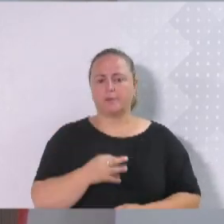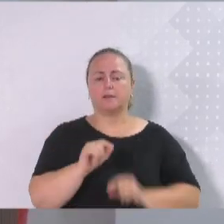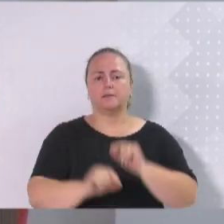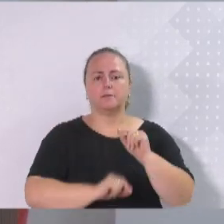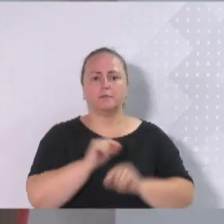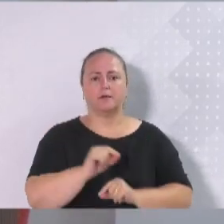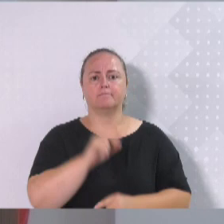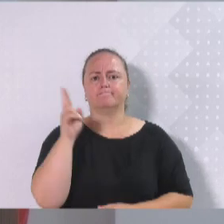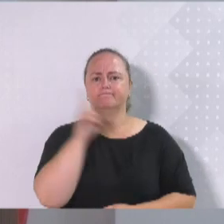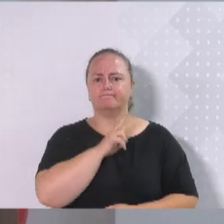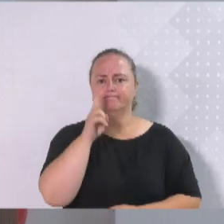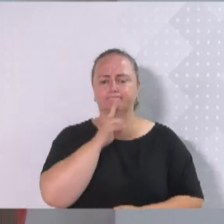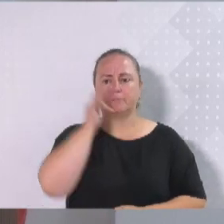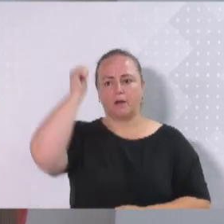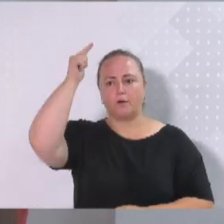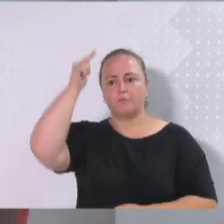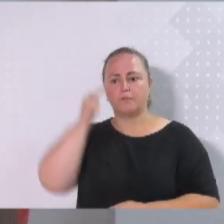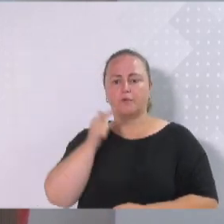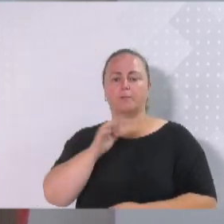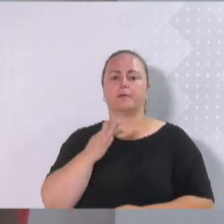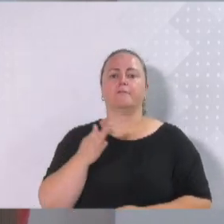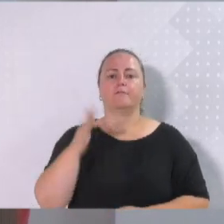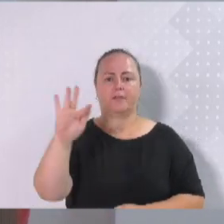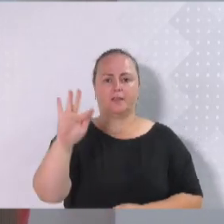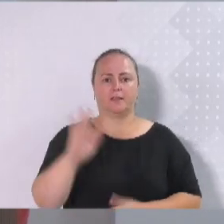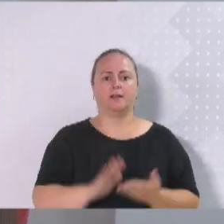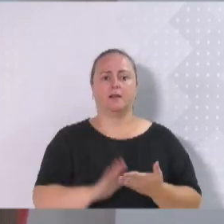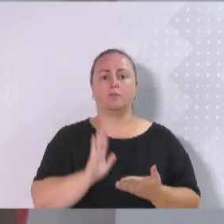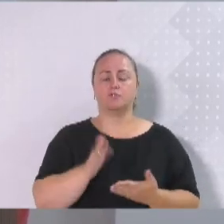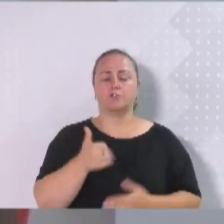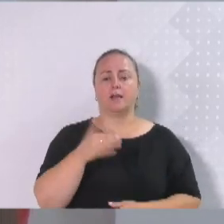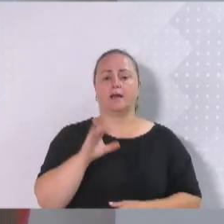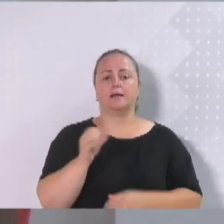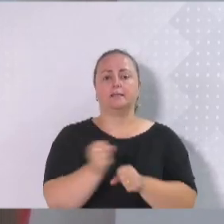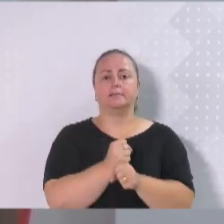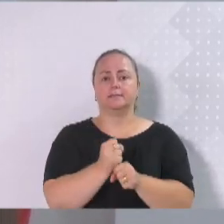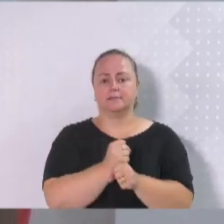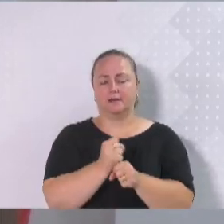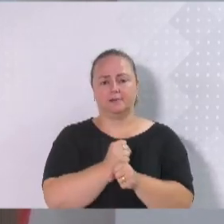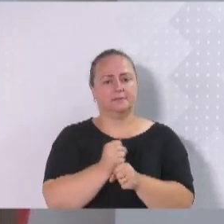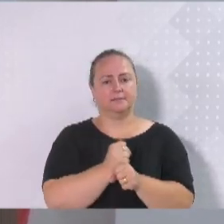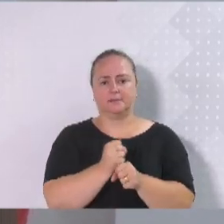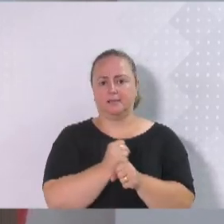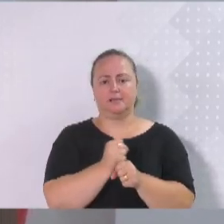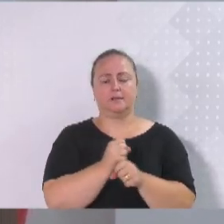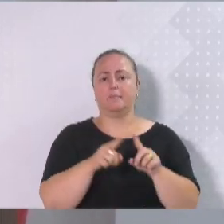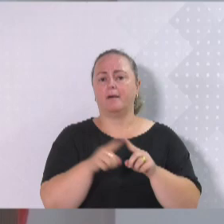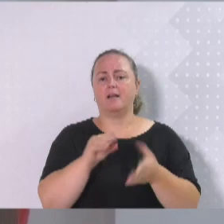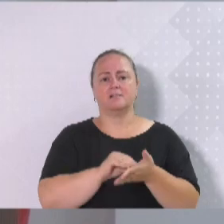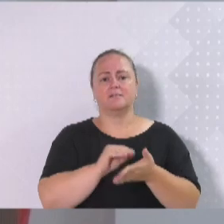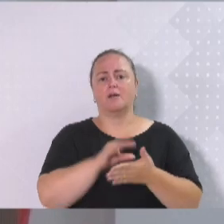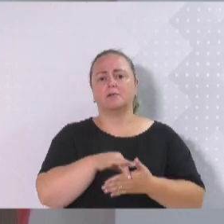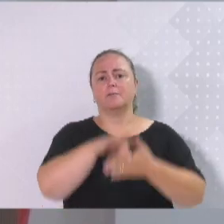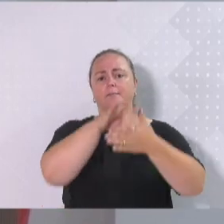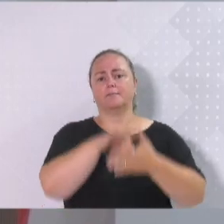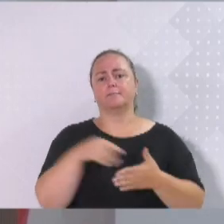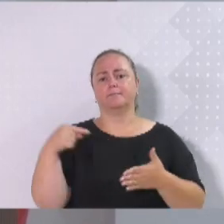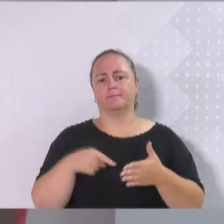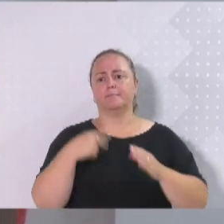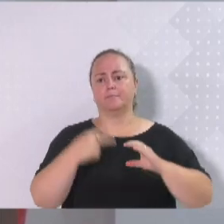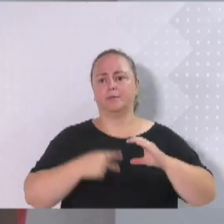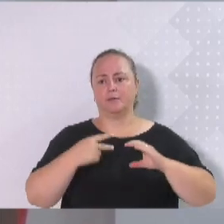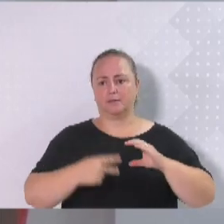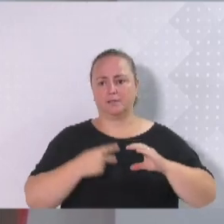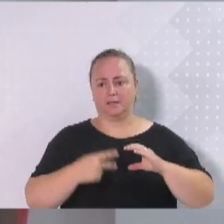federalização da FURB, que está em pauta há mais de dez anos, sem ser considerado prioridade nessa casa. Também estamos